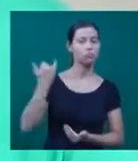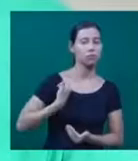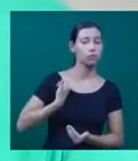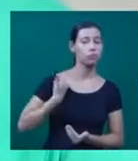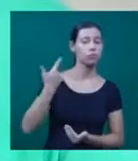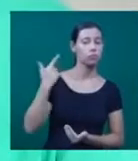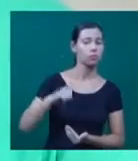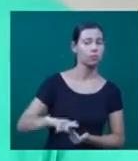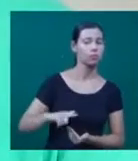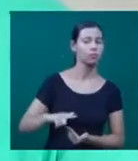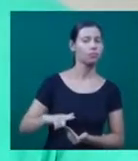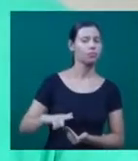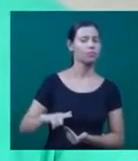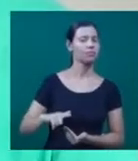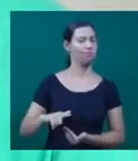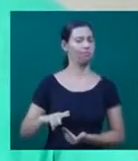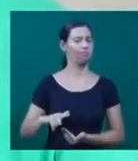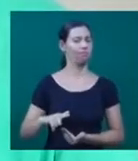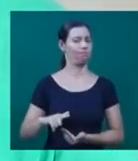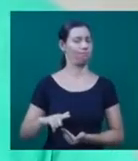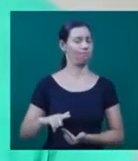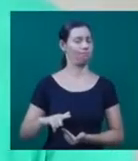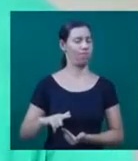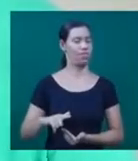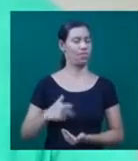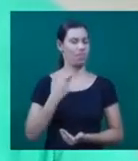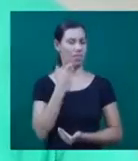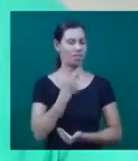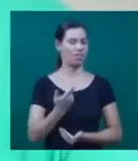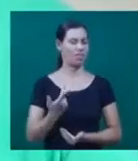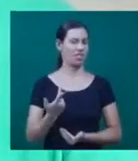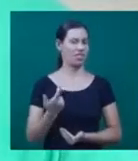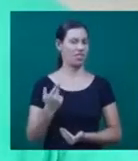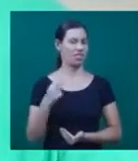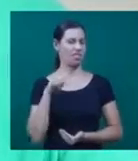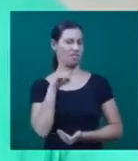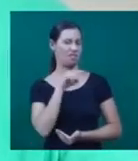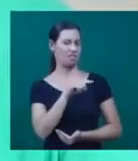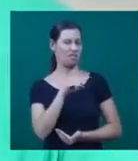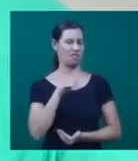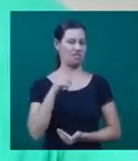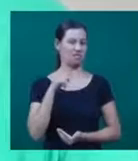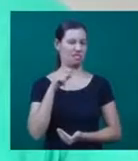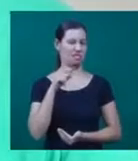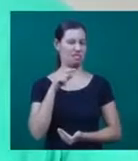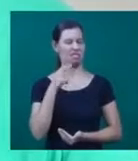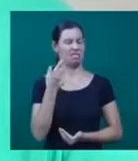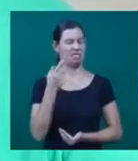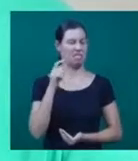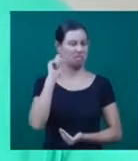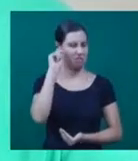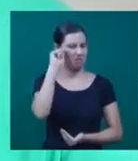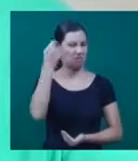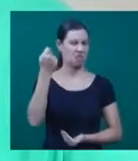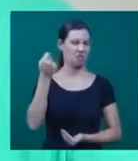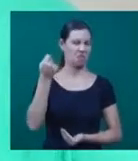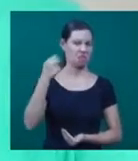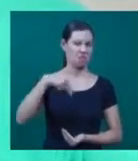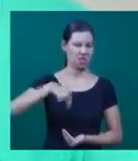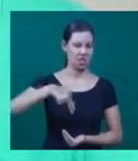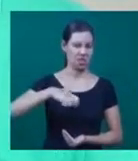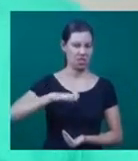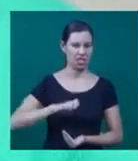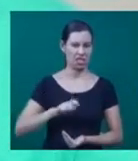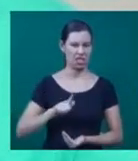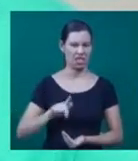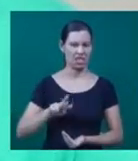com termos pejorativos em relação à pessoa negra, sabe? Ah, negro só podia ser preto mesmo, só podia ser negro, porque ser bicho